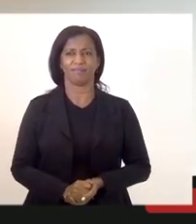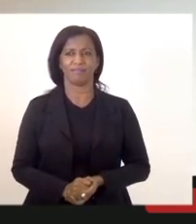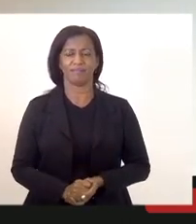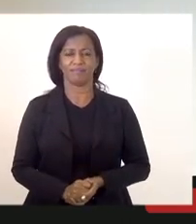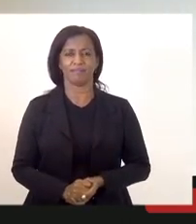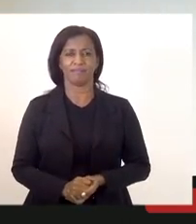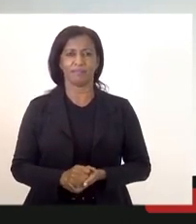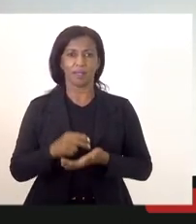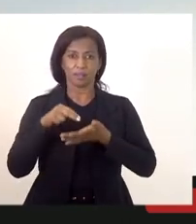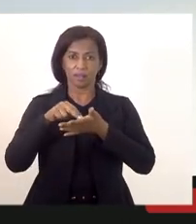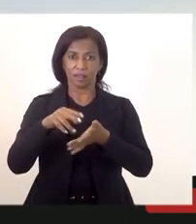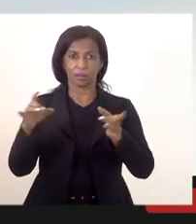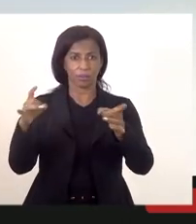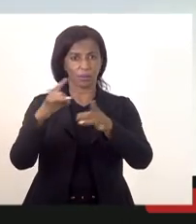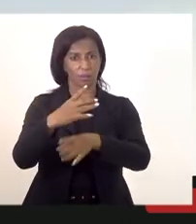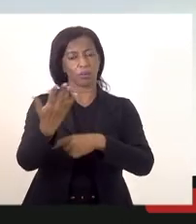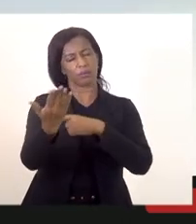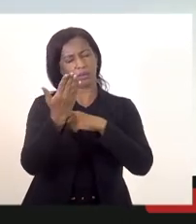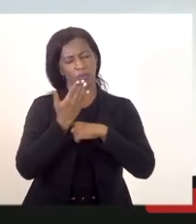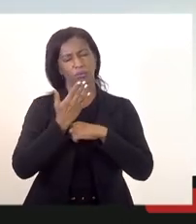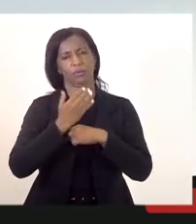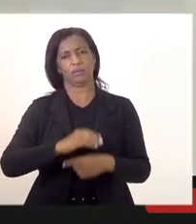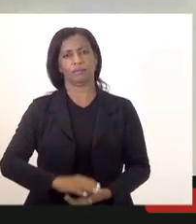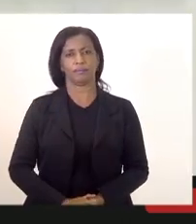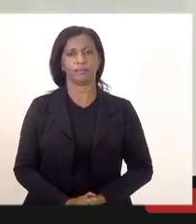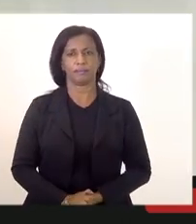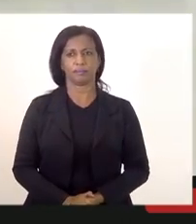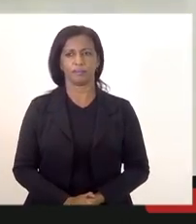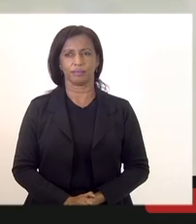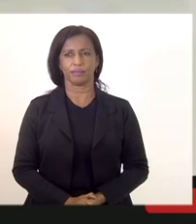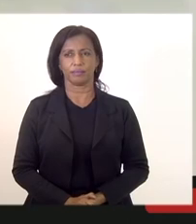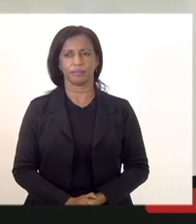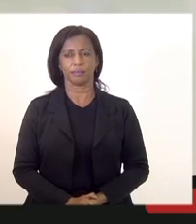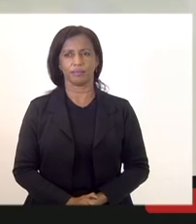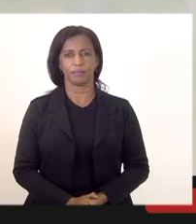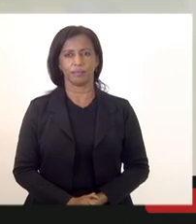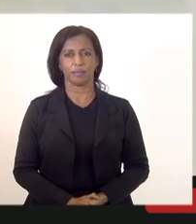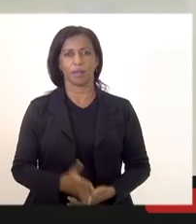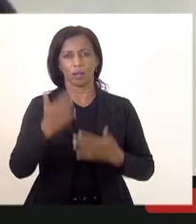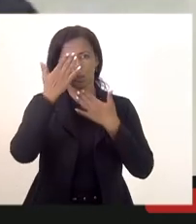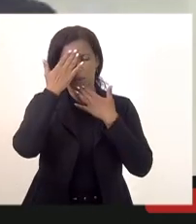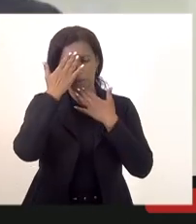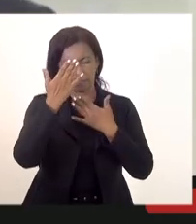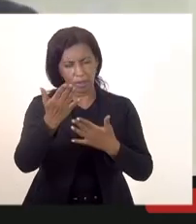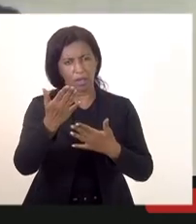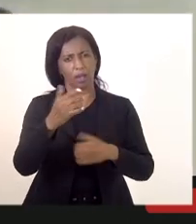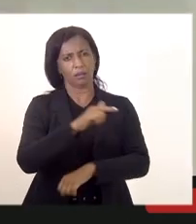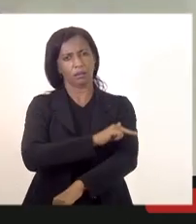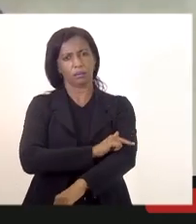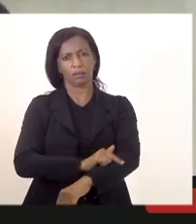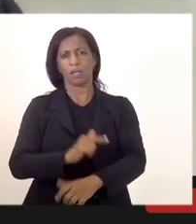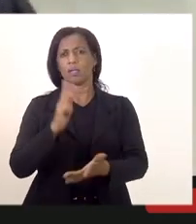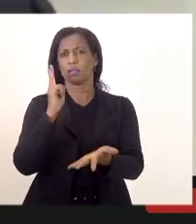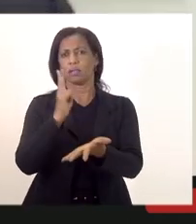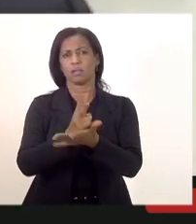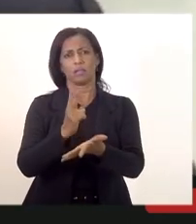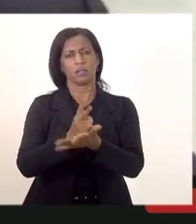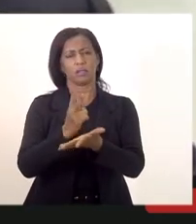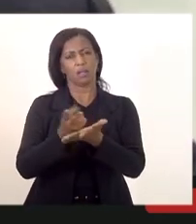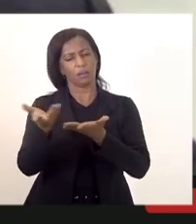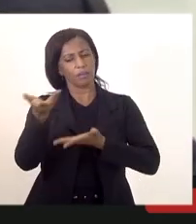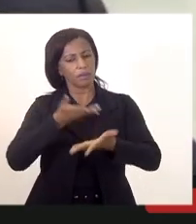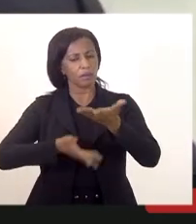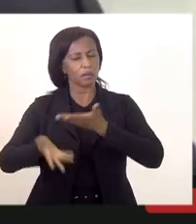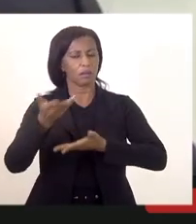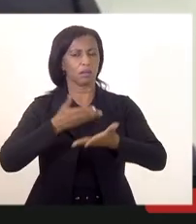disposição tá bom de nos ajudar obrigado pela forma cordial e sempre cordata conosco interagindo